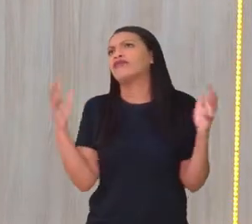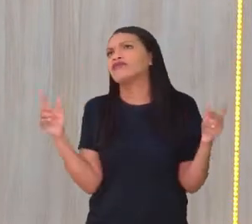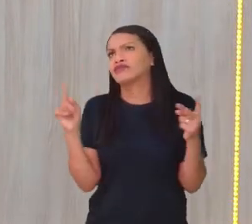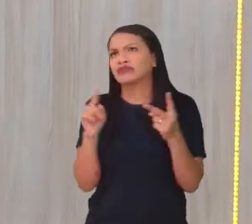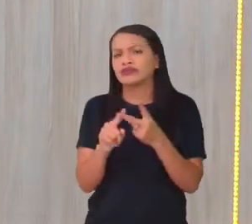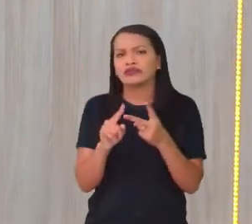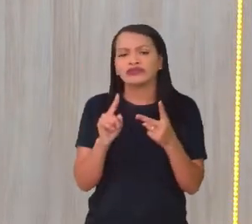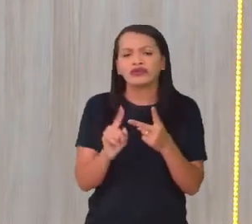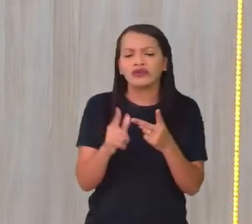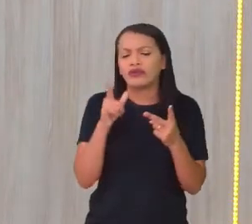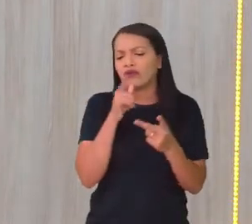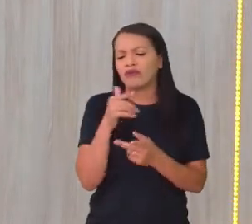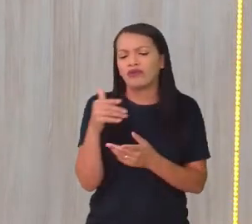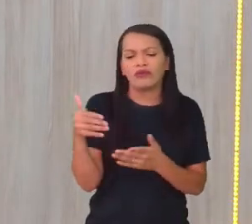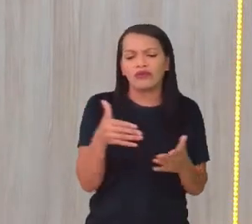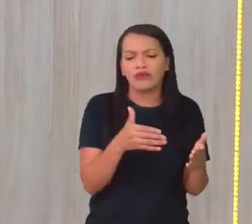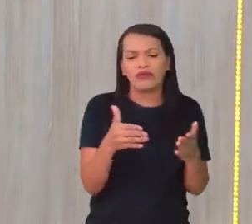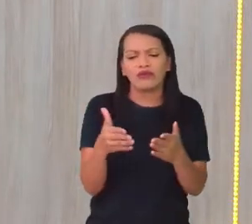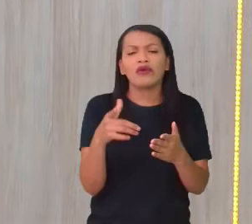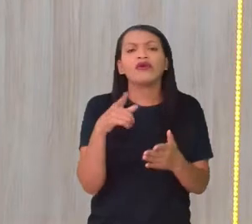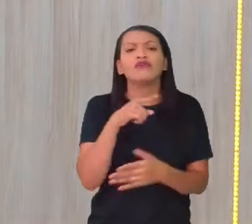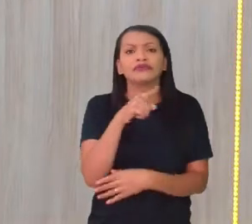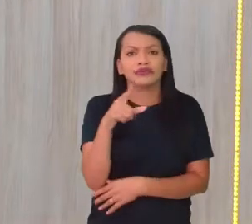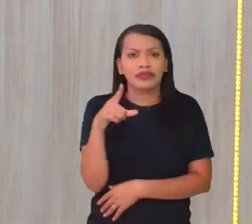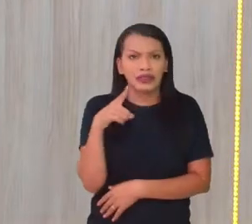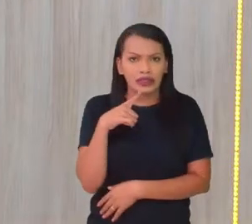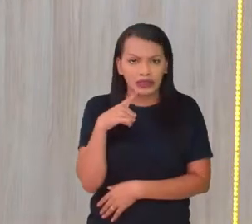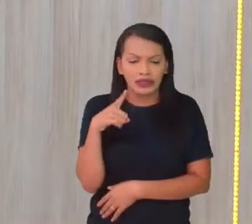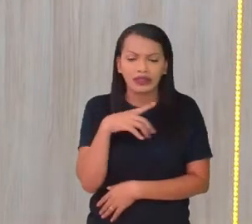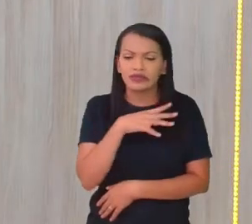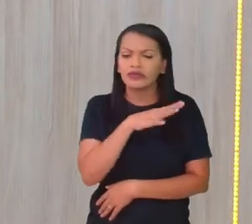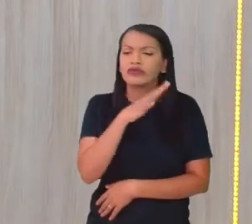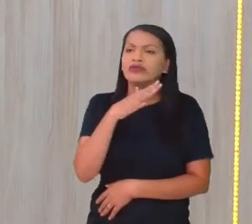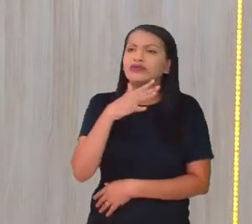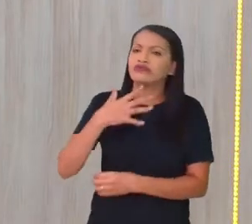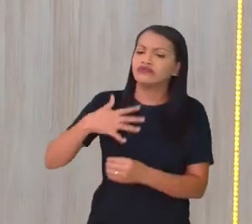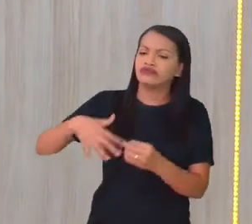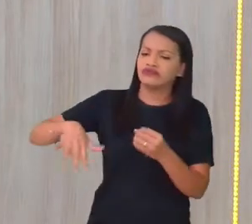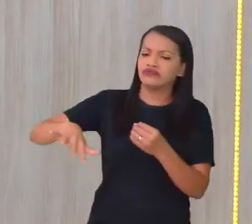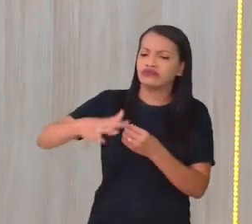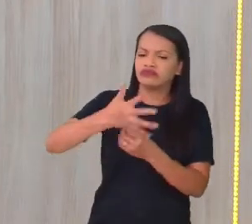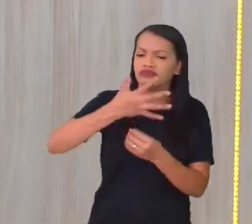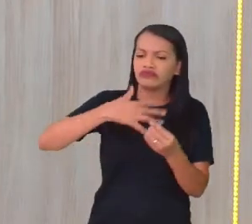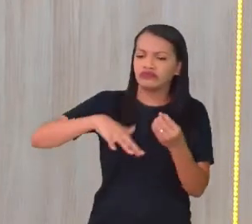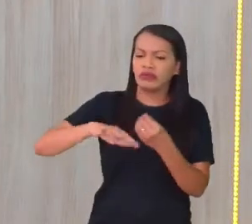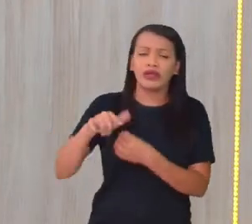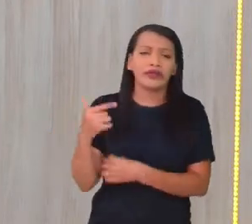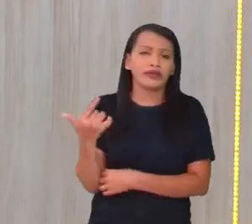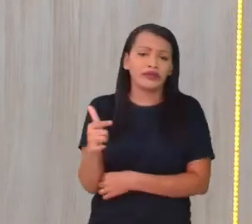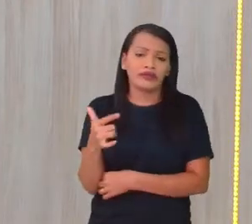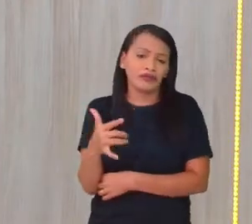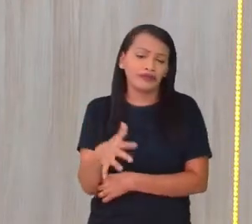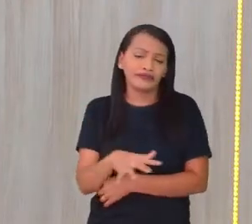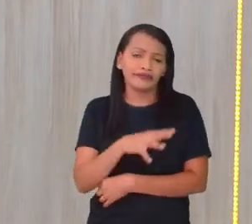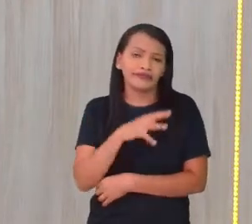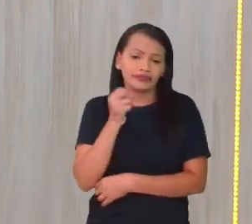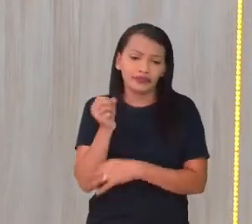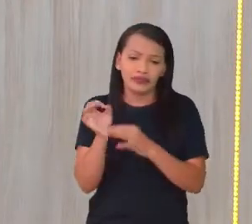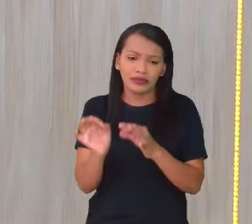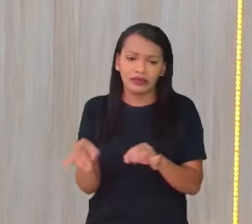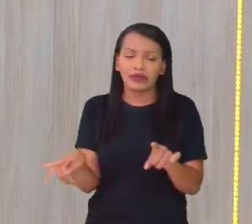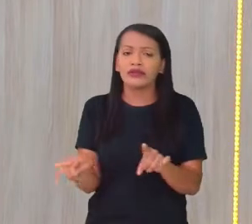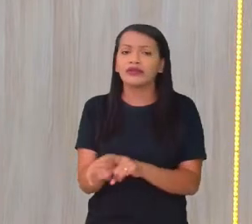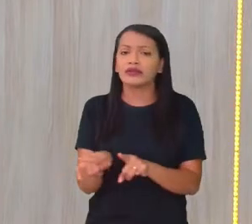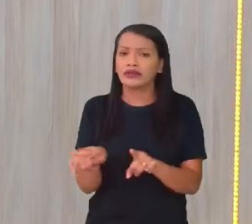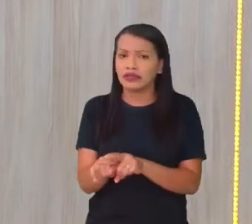o corpo hídrico, você tem a atmosfera, tem aquela questão da poluição presente ali, tem a